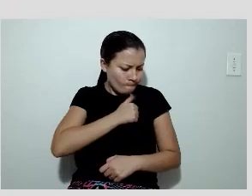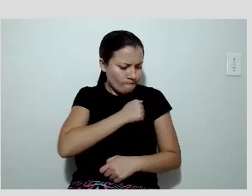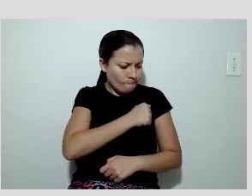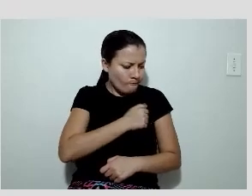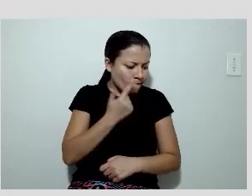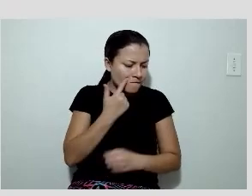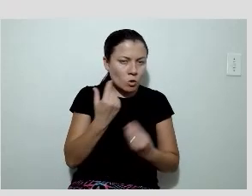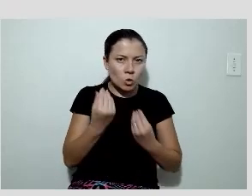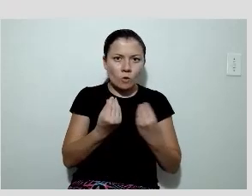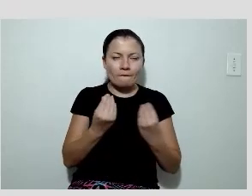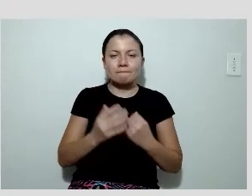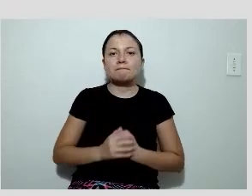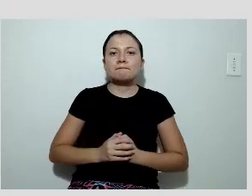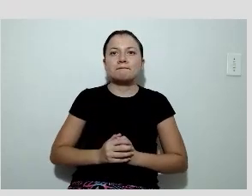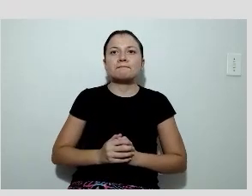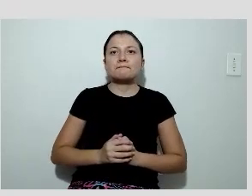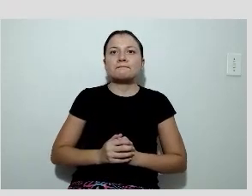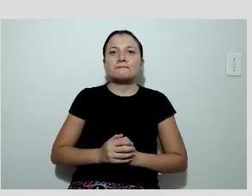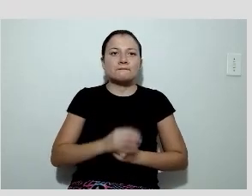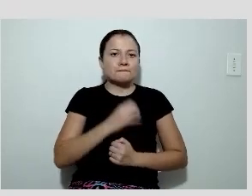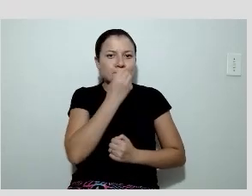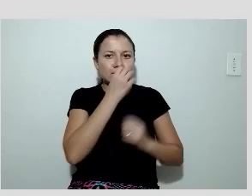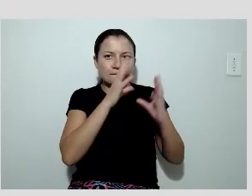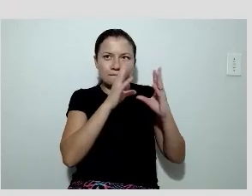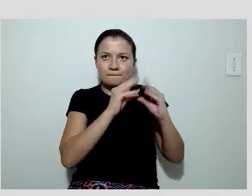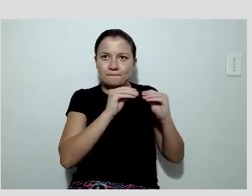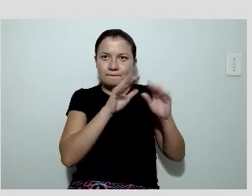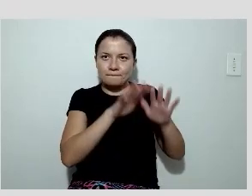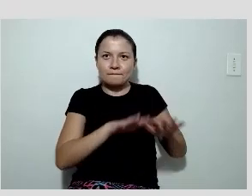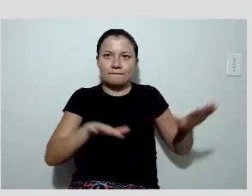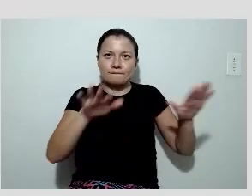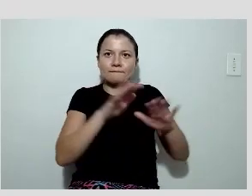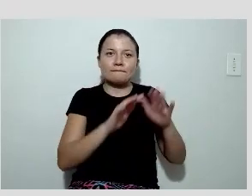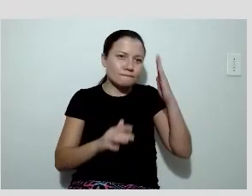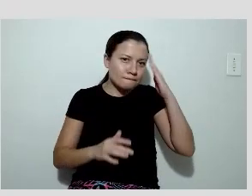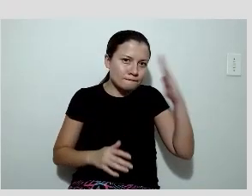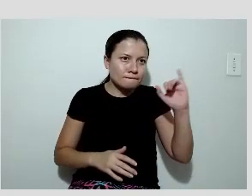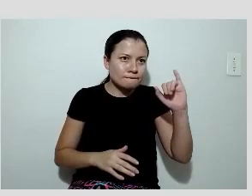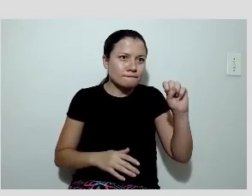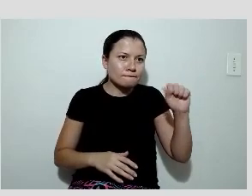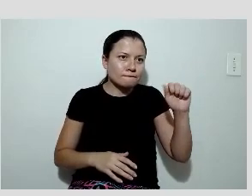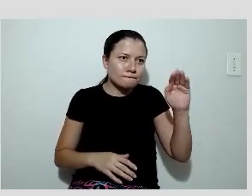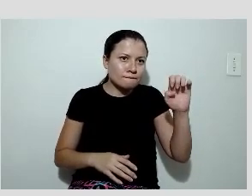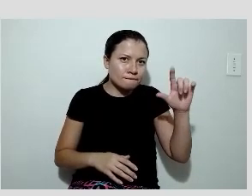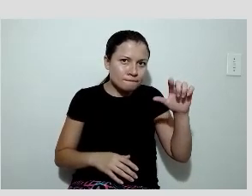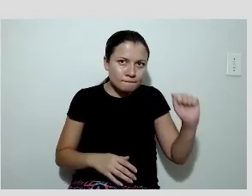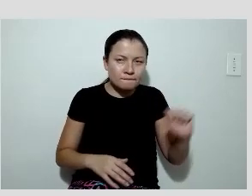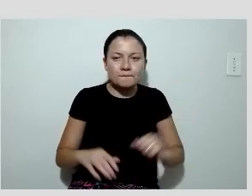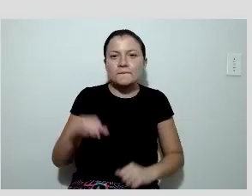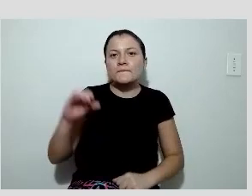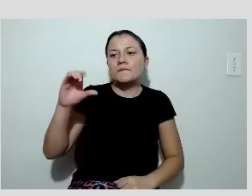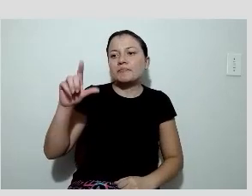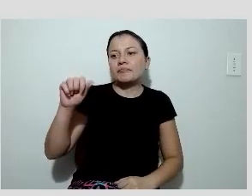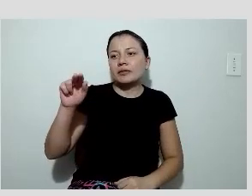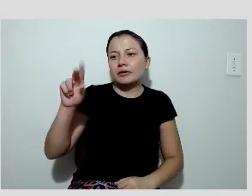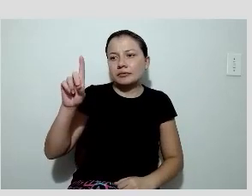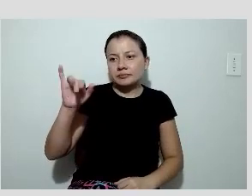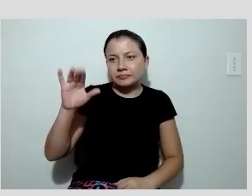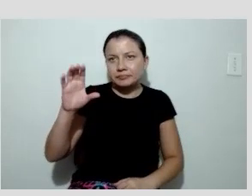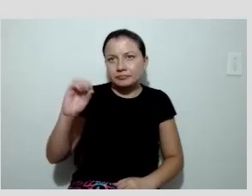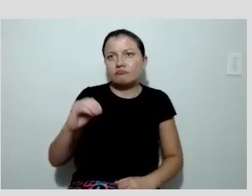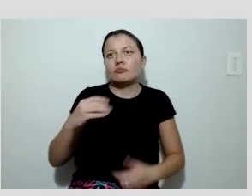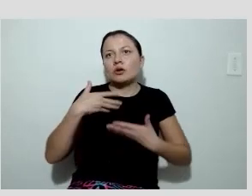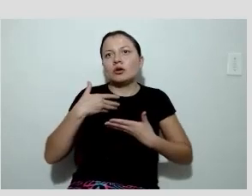Boa noite a todos. Boa noite. Obrigado, Isabela. Obrigado, Cláudio, pelo honroso convite